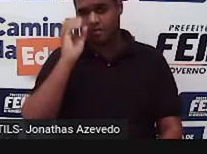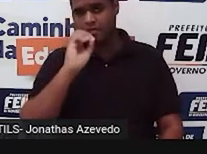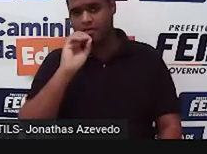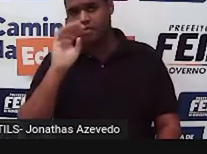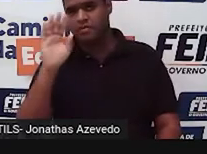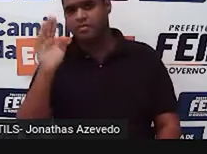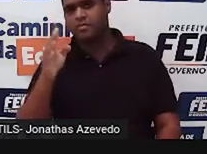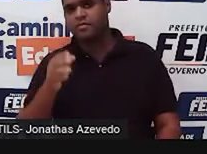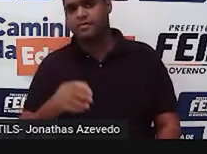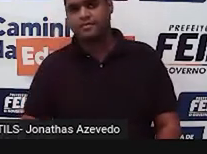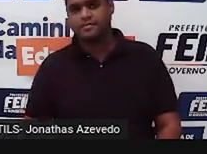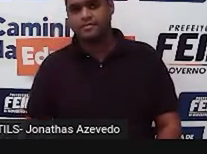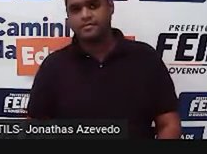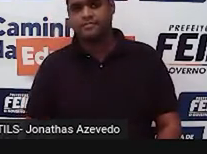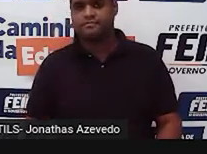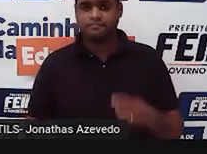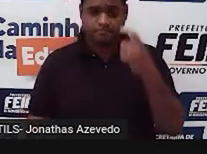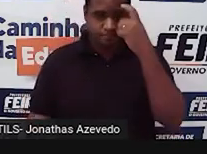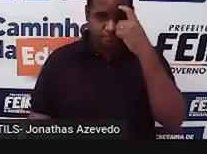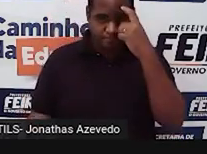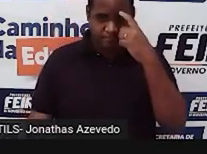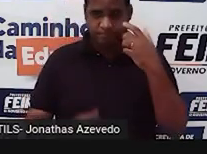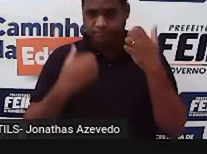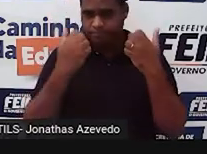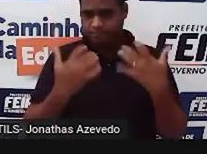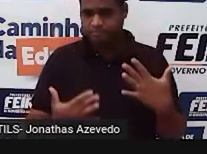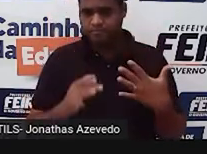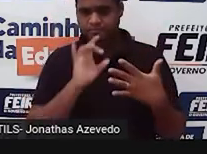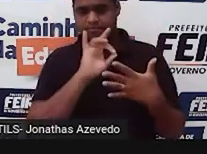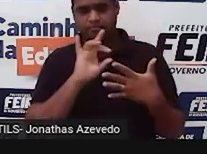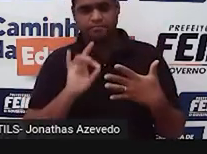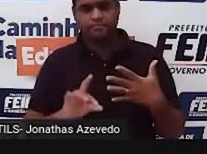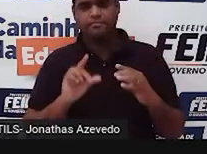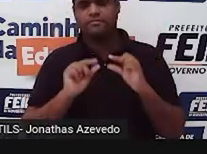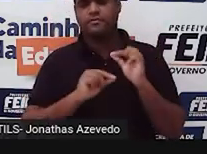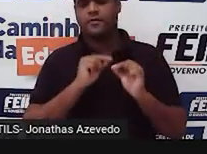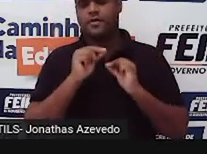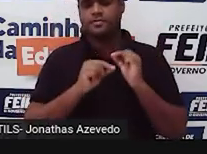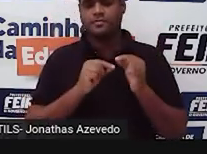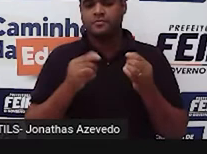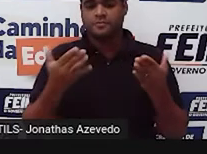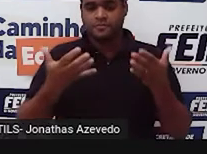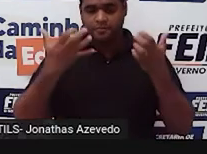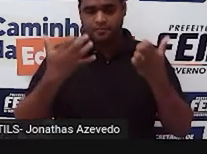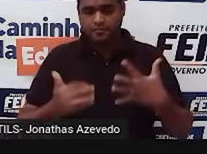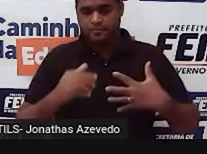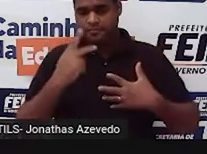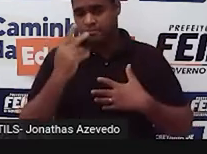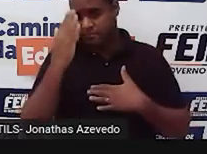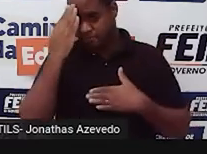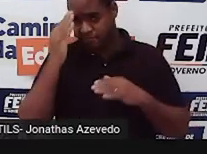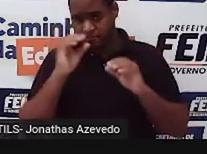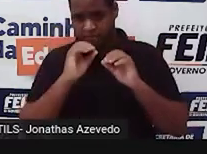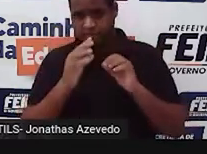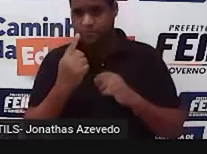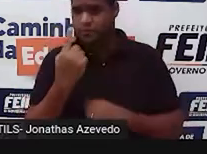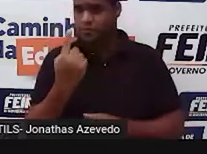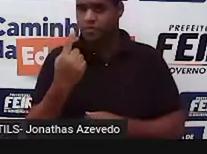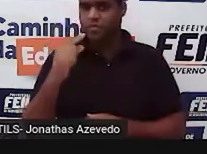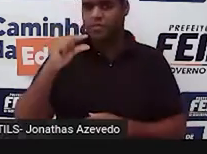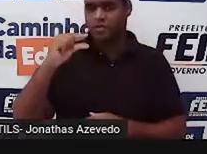Vamos lá. Pensar com base nessa escalazinha aqui, ó. Até esse momento da aula, você entendeu um para pouco,